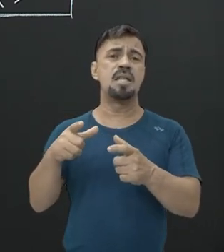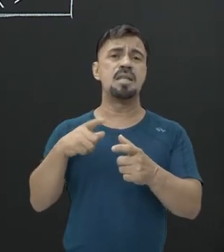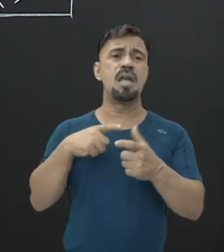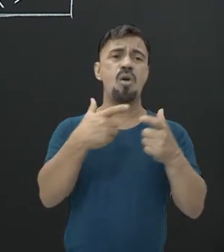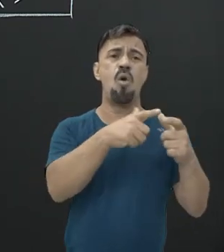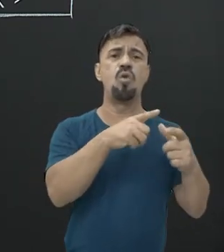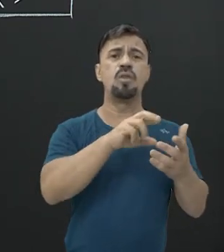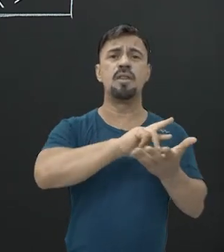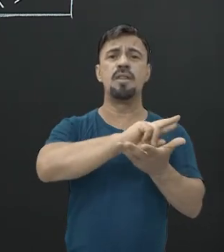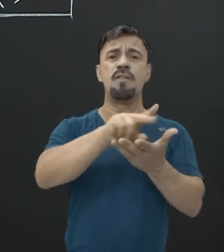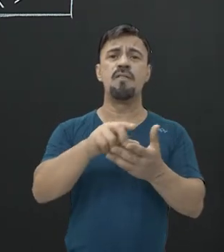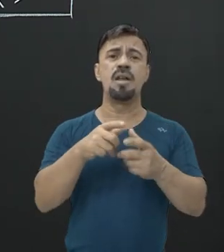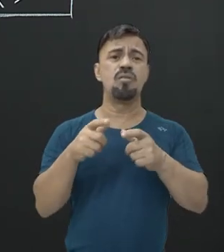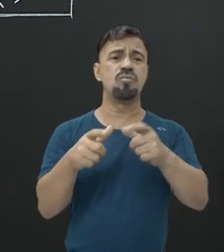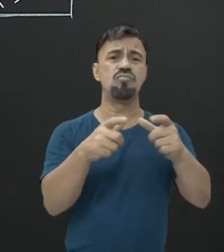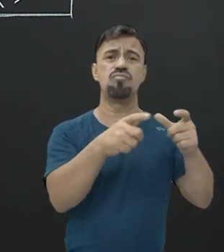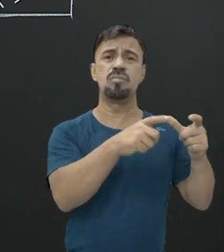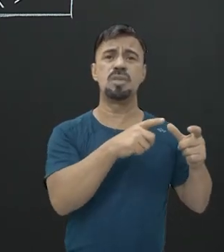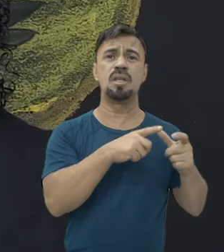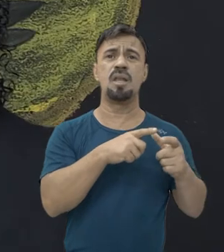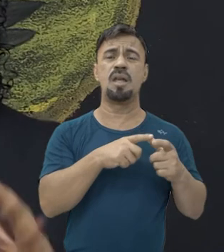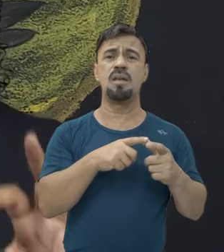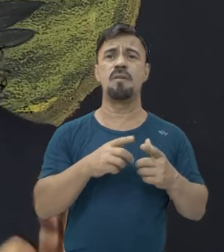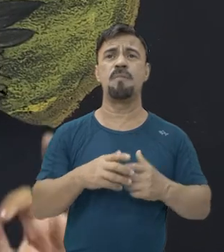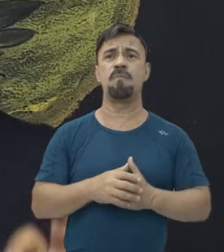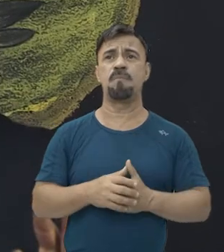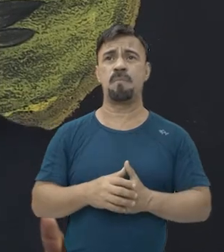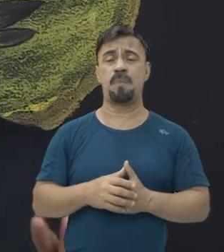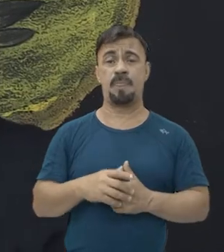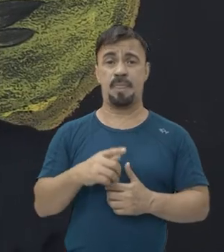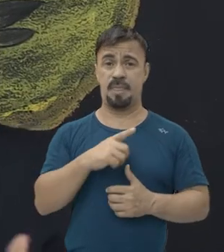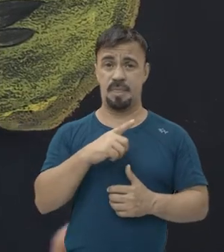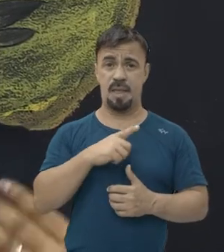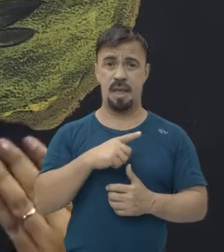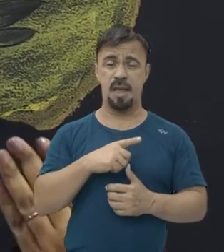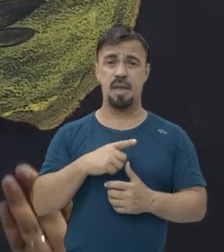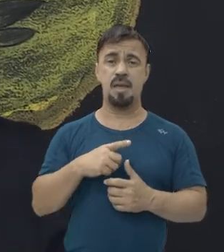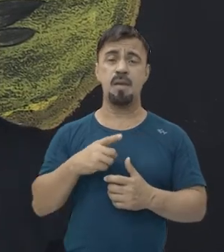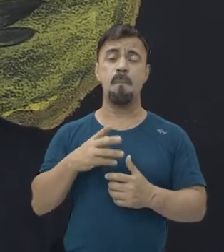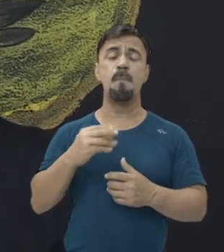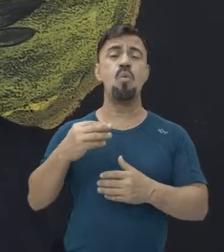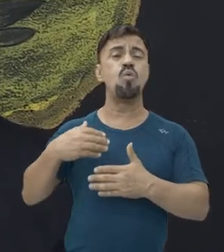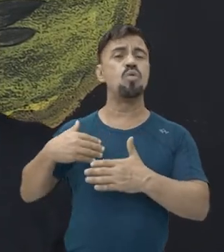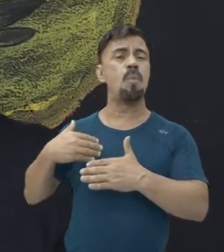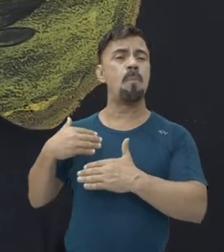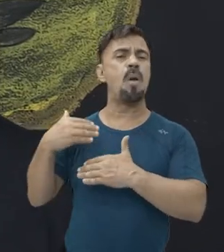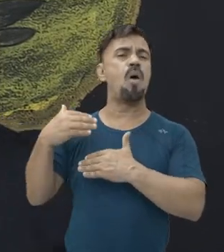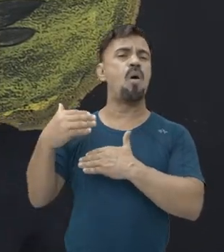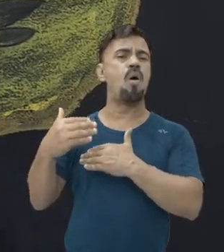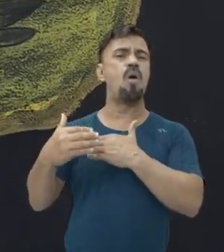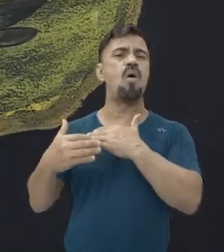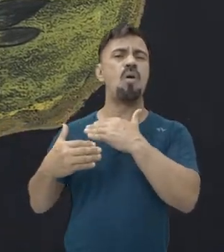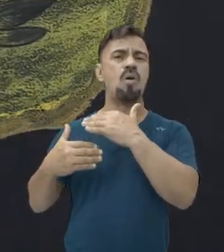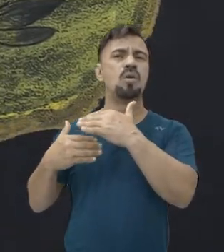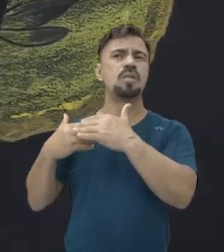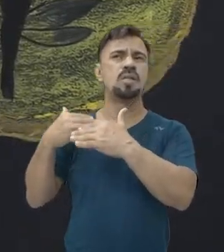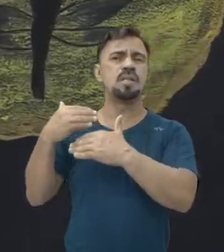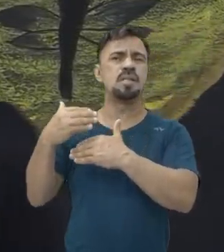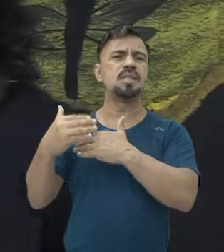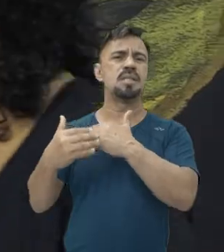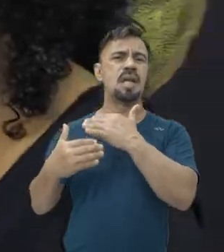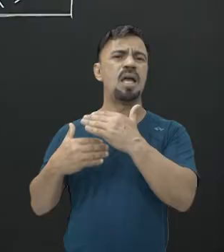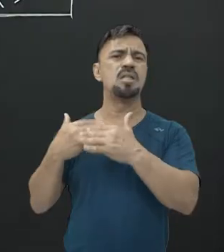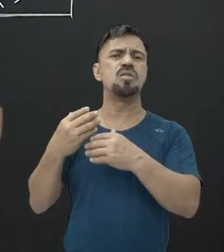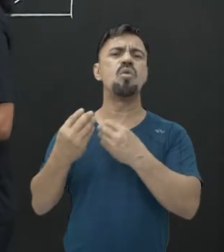E tem outros que só acham fósseis em um lugar. E existem muitos processos de fossilização. O é